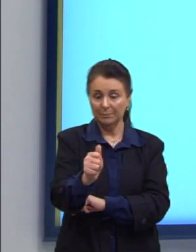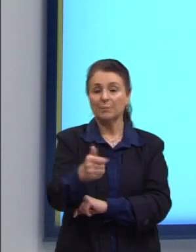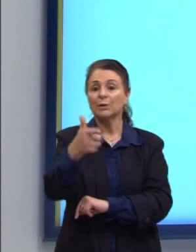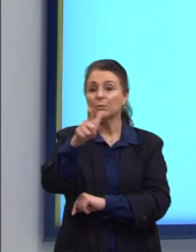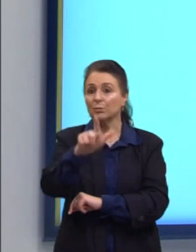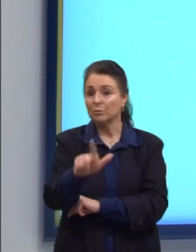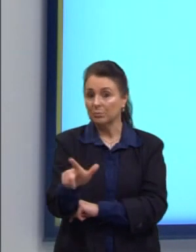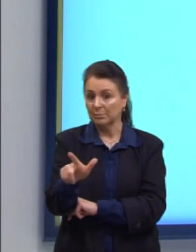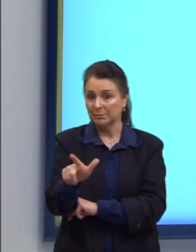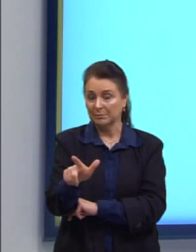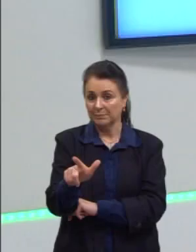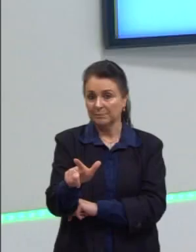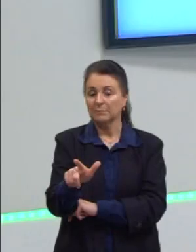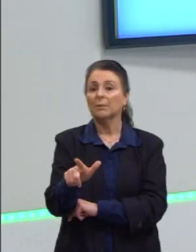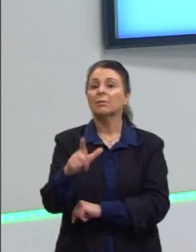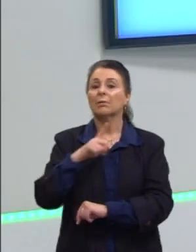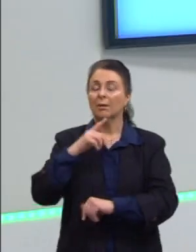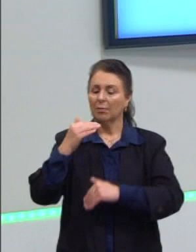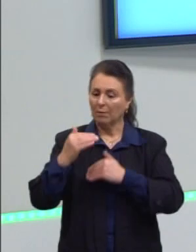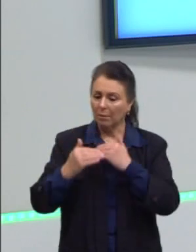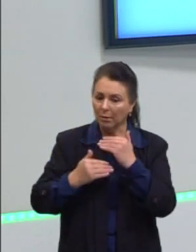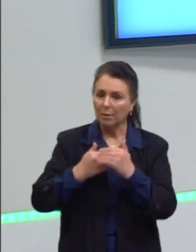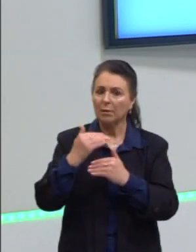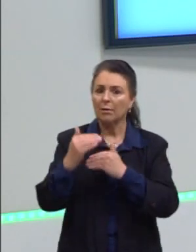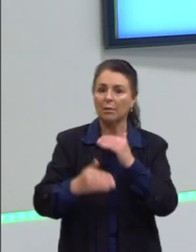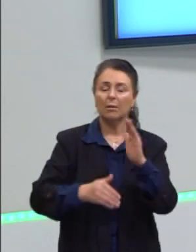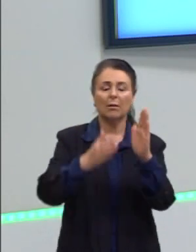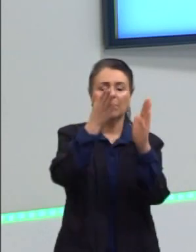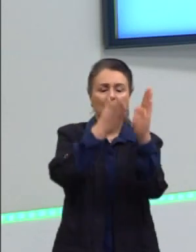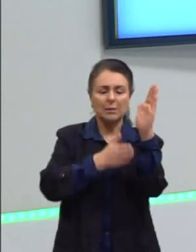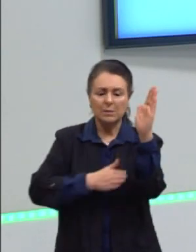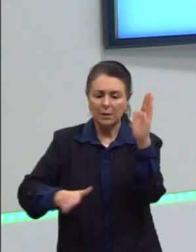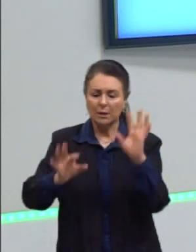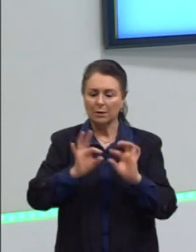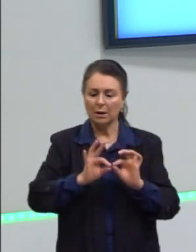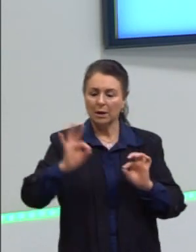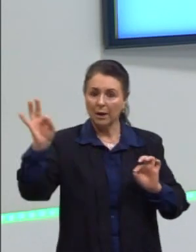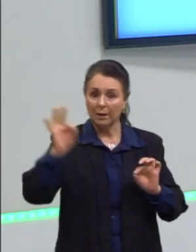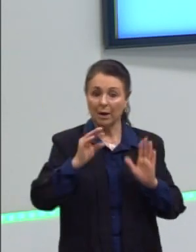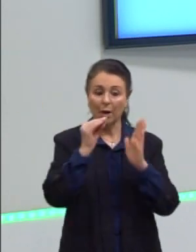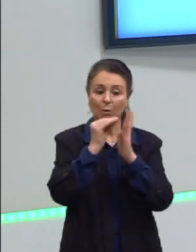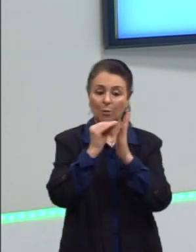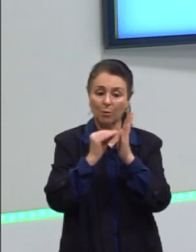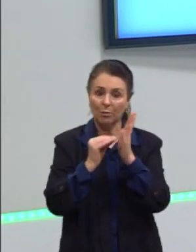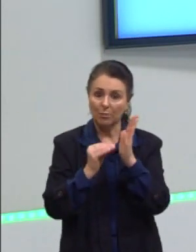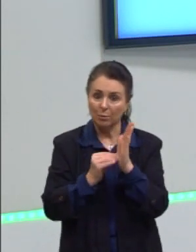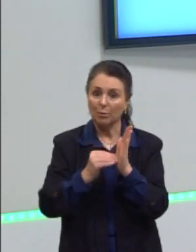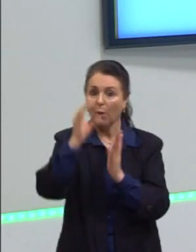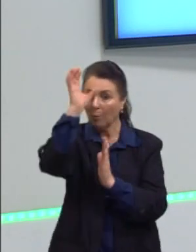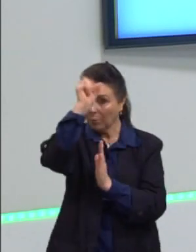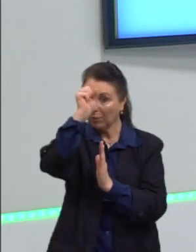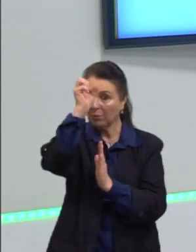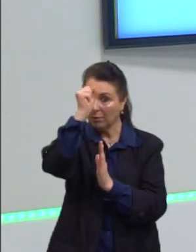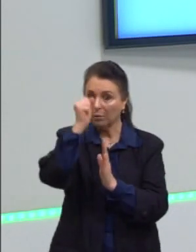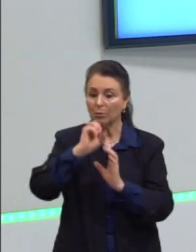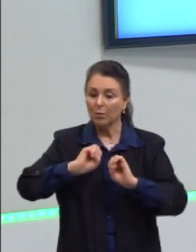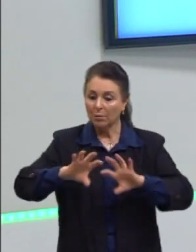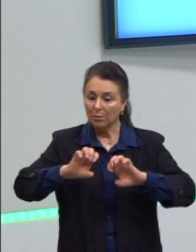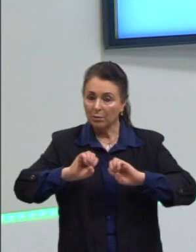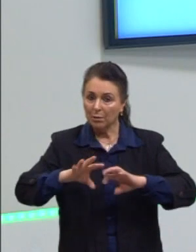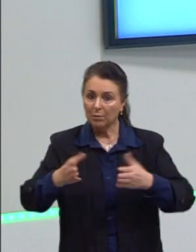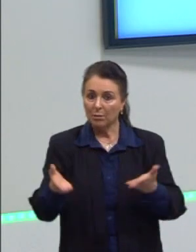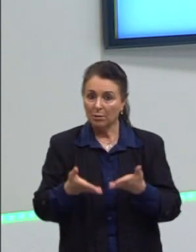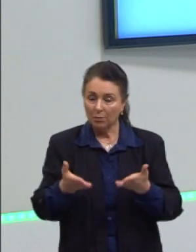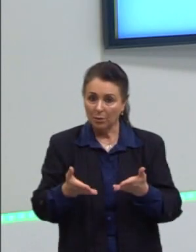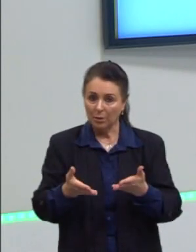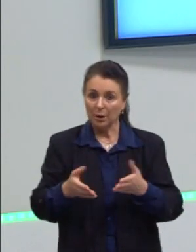Novamente, então, envolveu ali o plano cartesiano, reta, né? Que é o conteúdo que nós estamos trabalhando bastante, principalmente